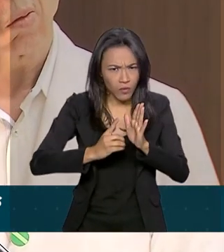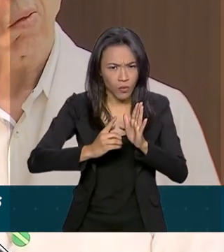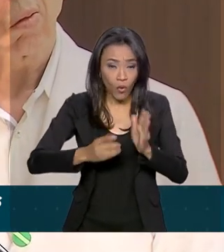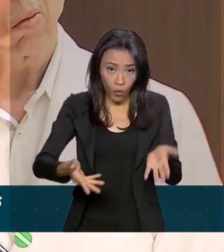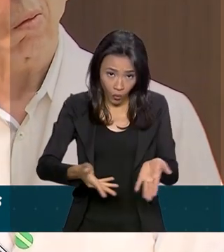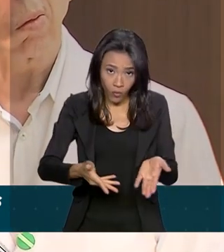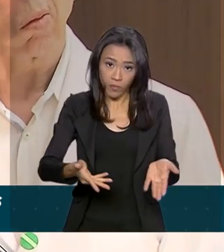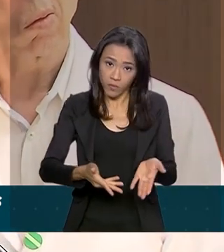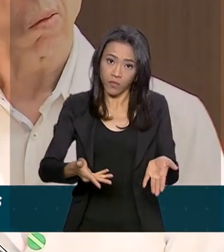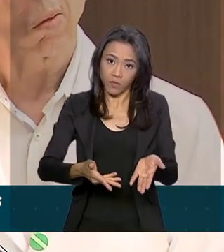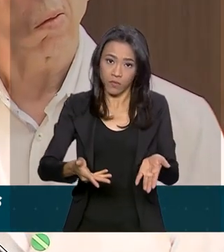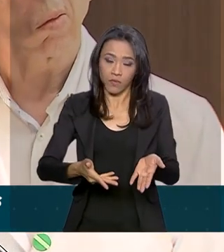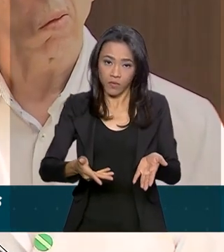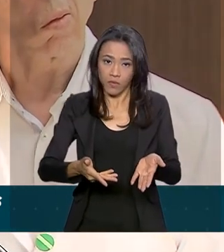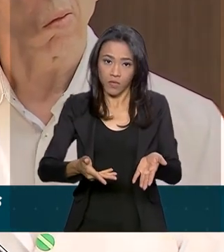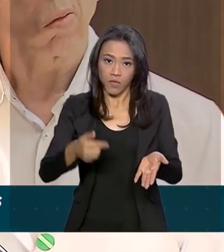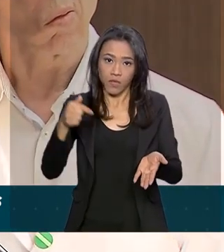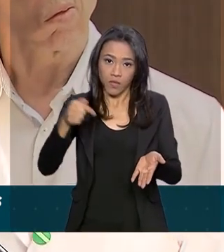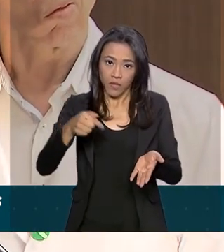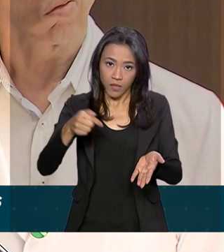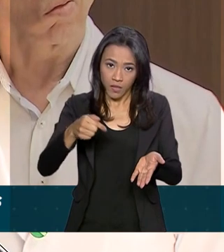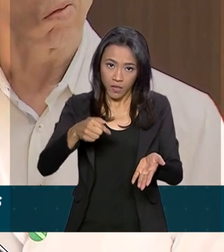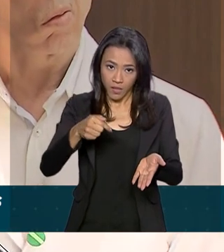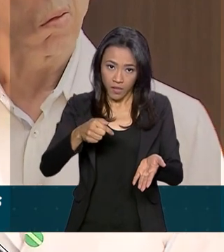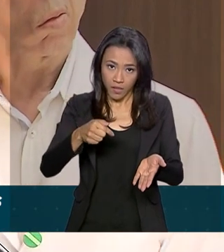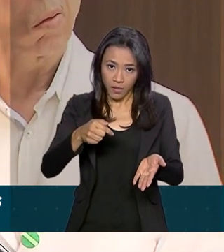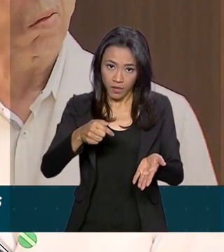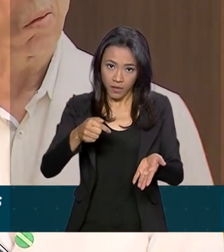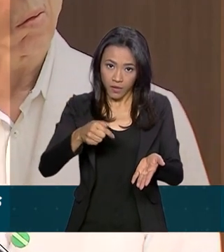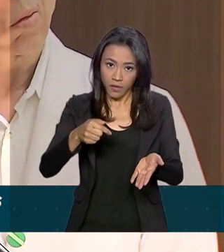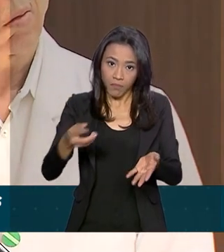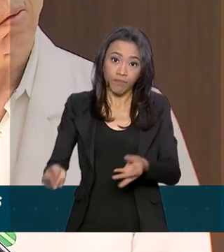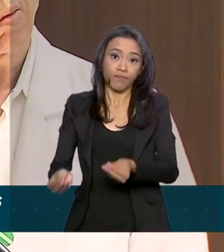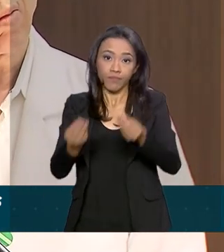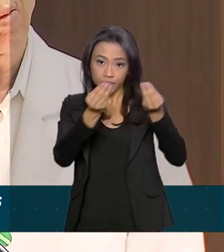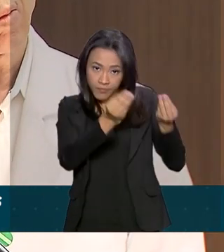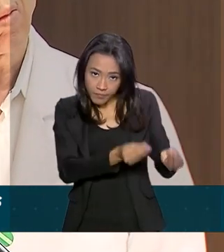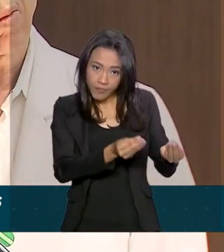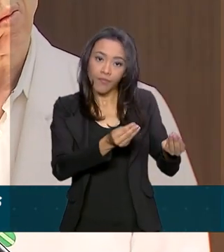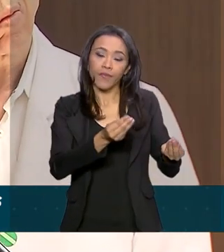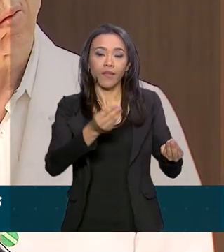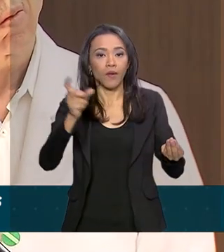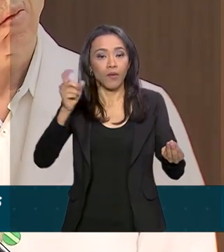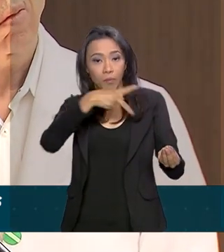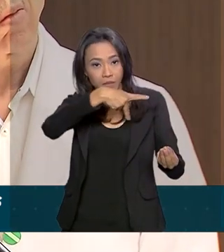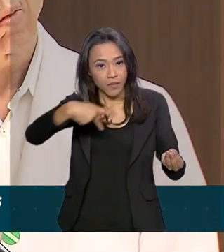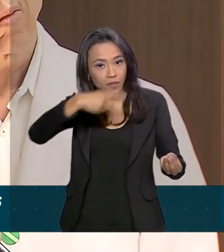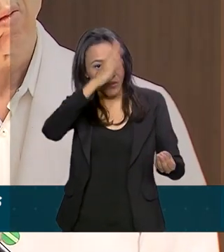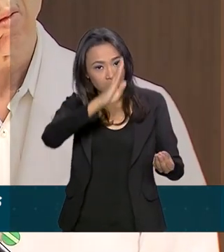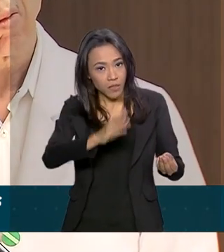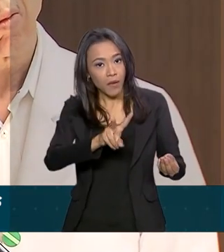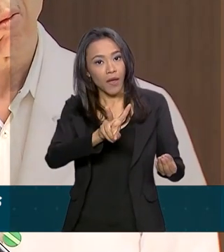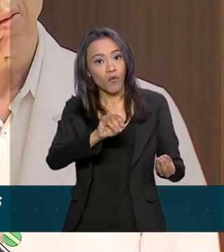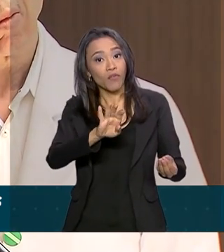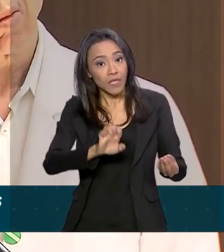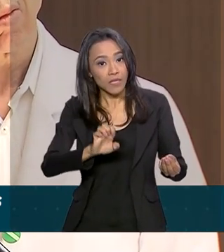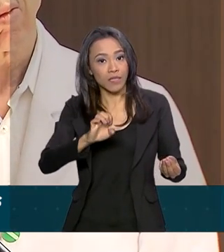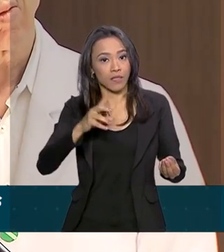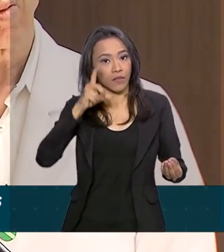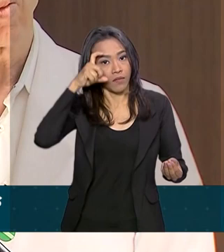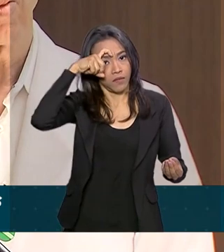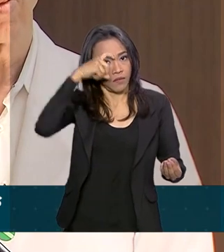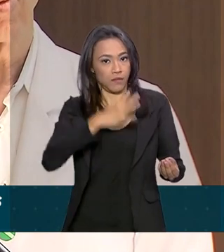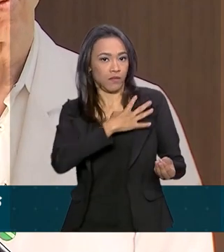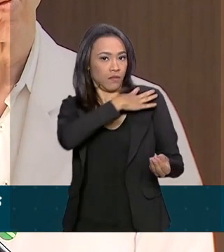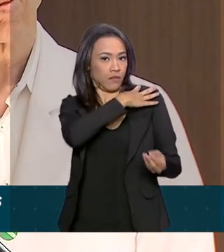que passa interinamente à presidência da República para o general Hamilton Mourão? Ele não precisa de um novo